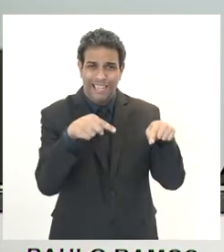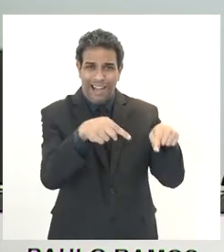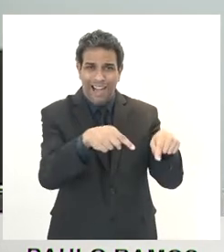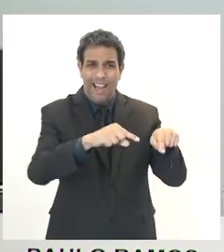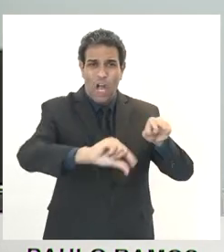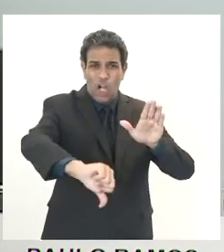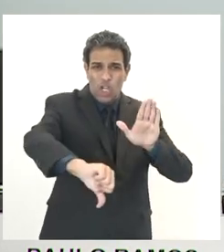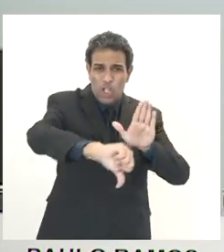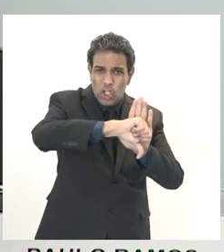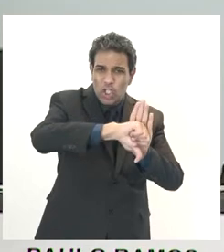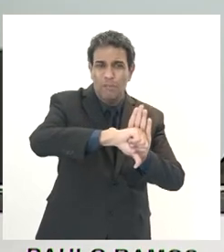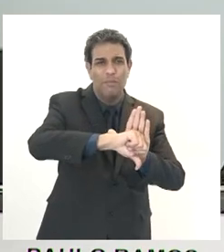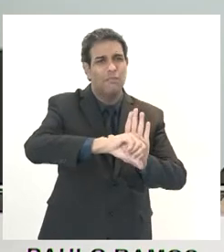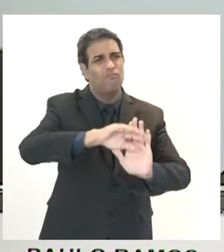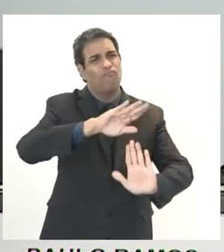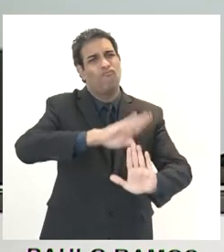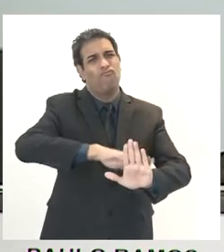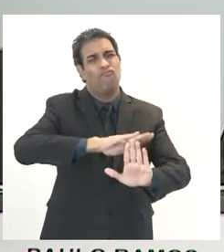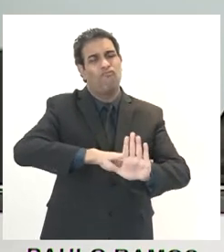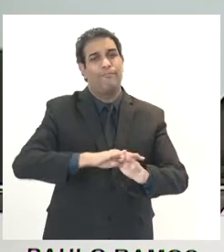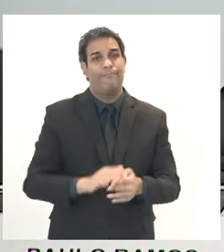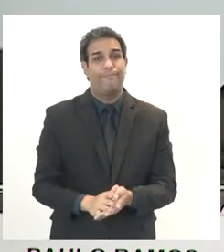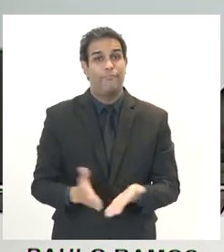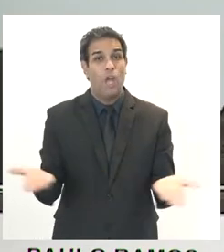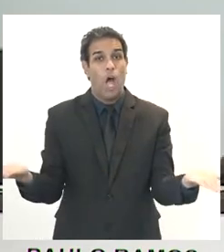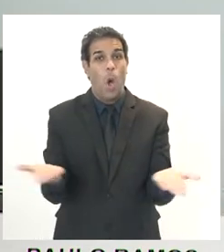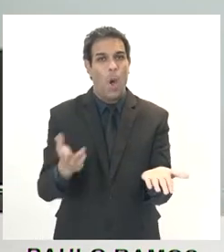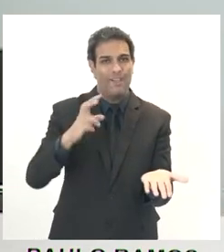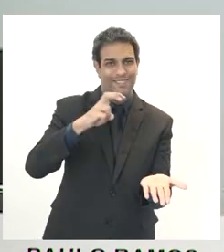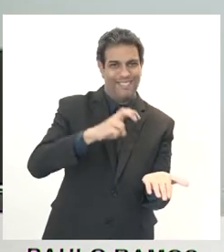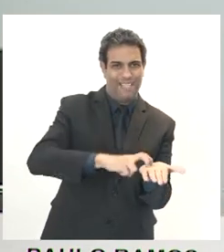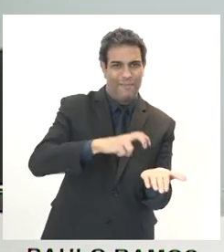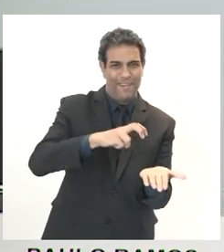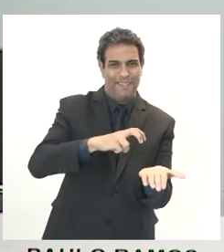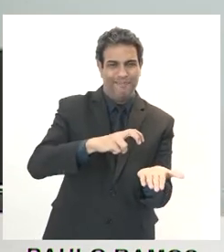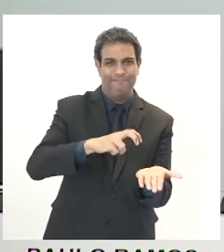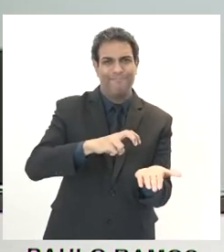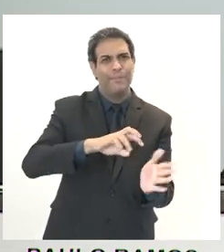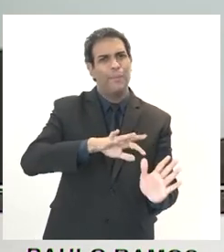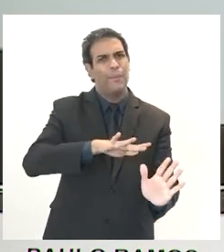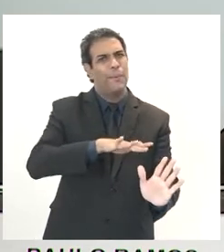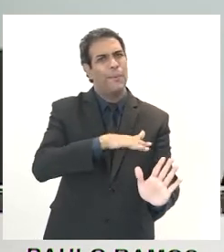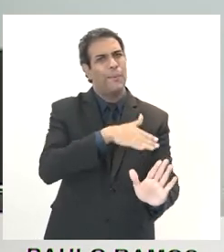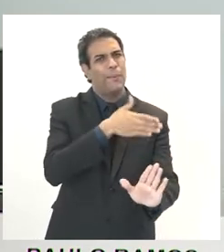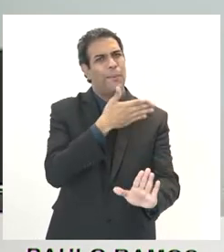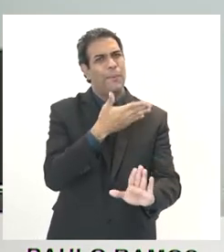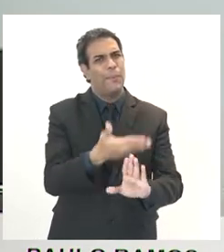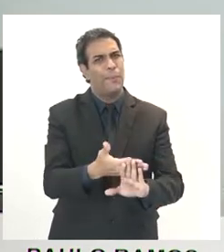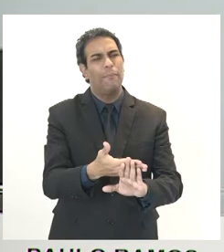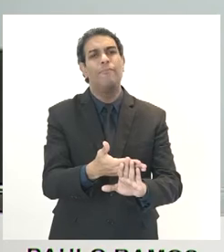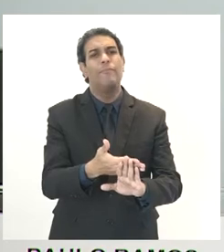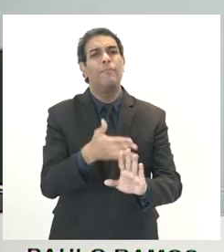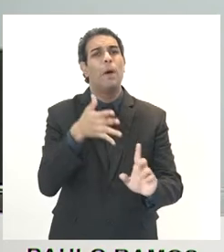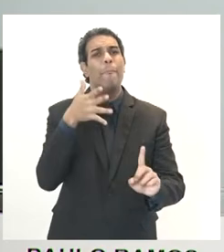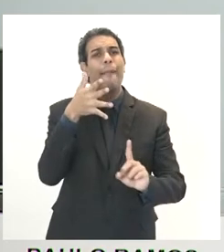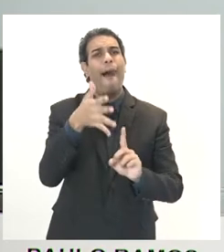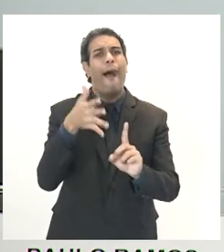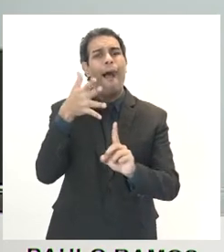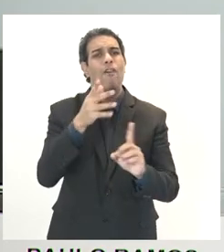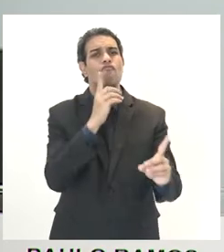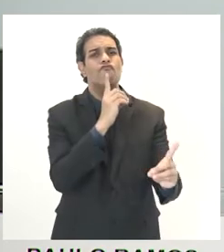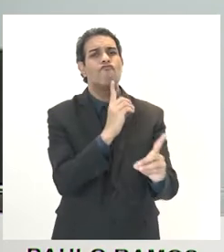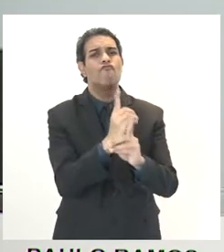Nós tivemos na parte da manhã um encontro